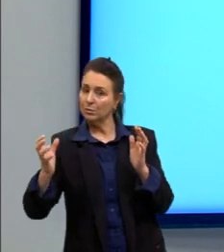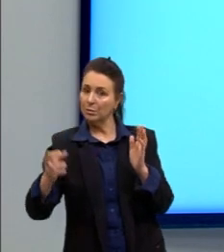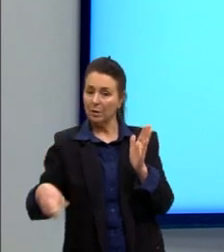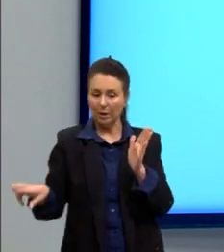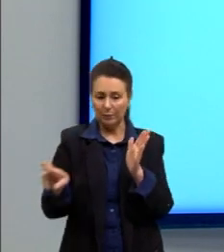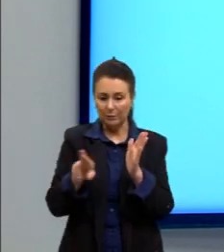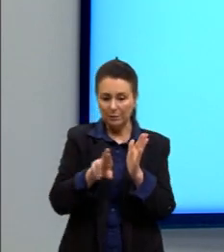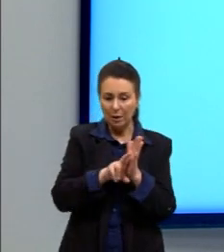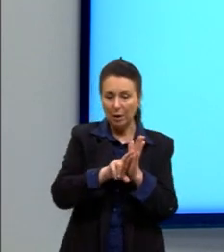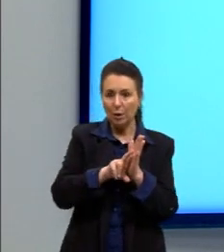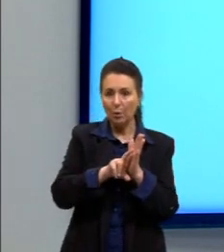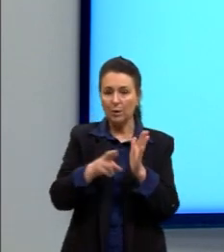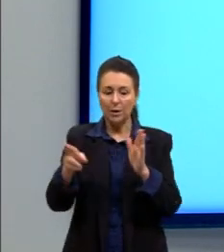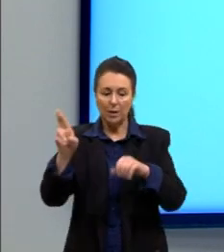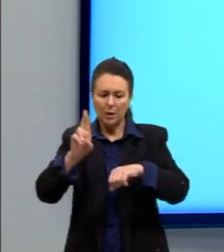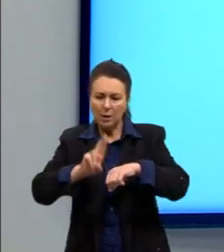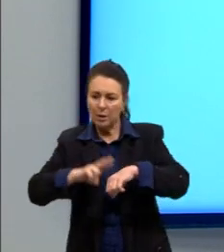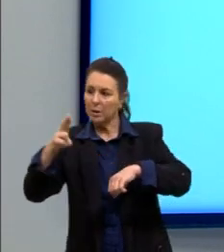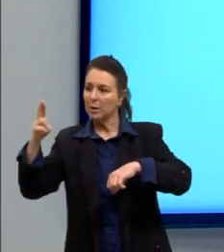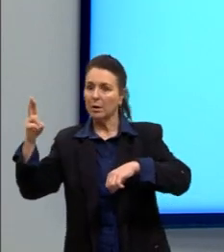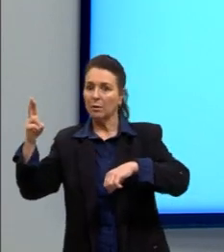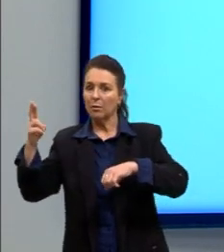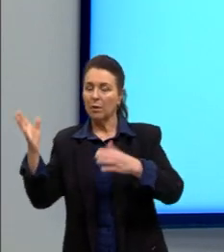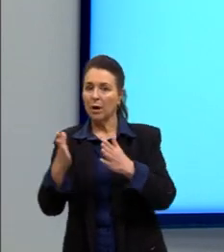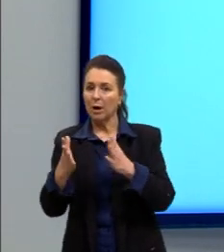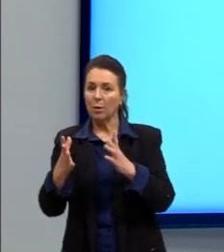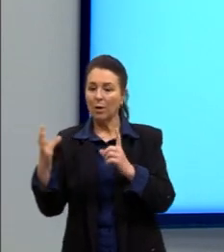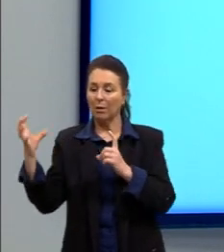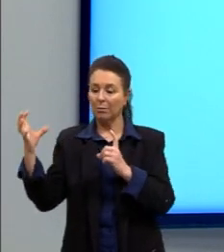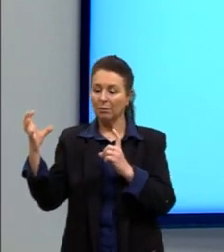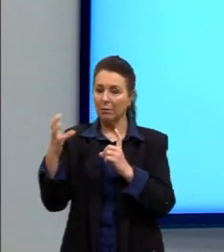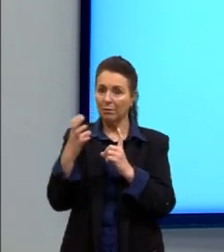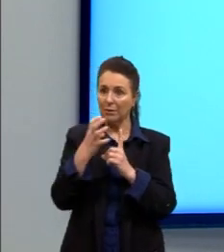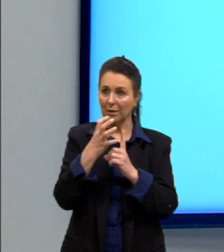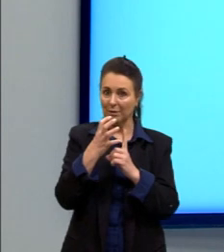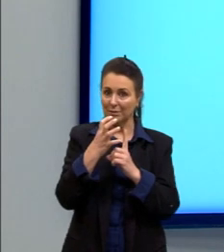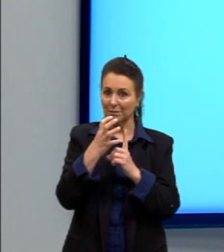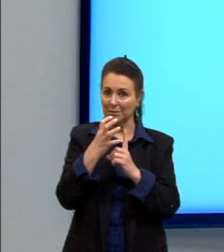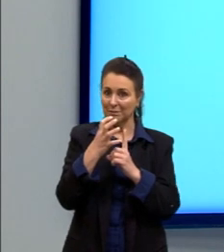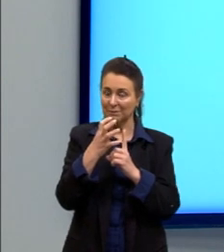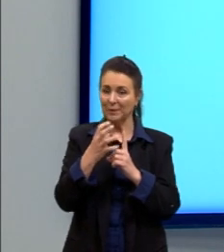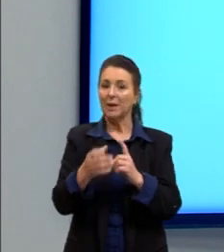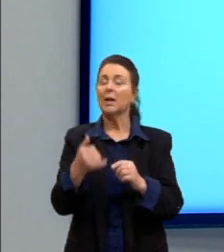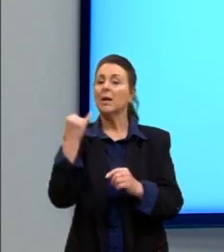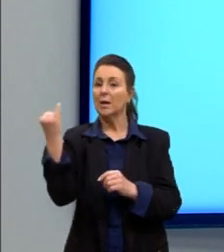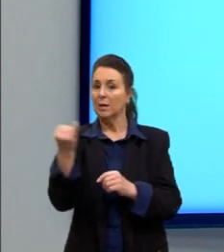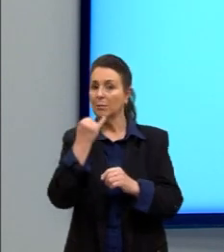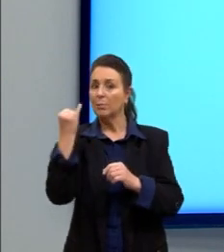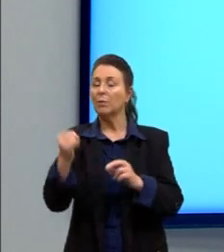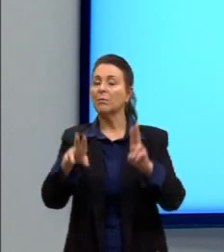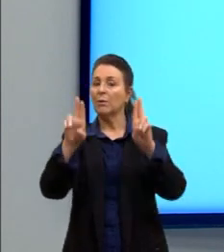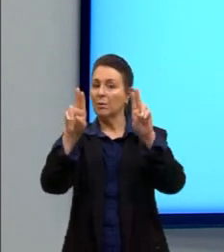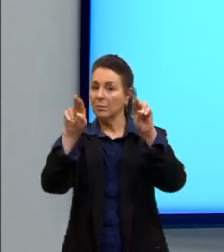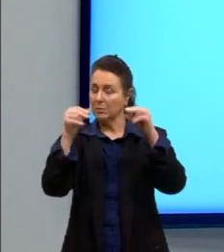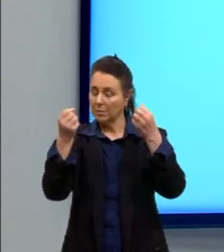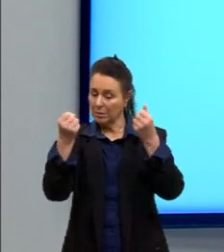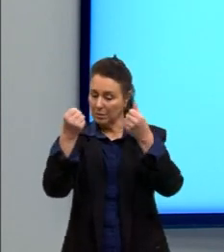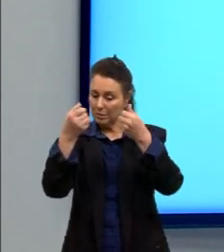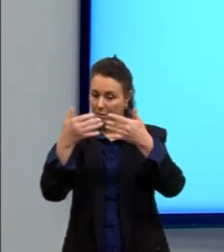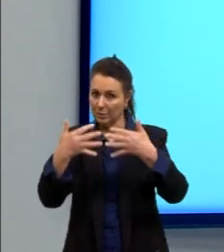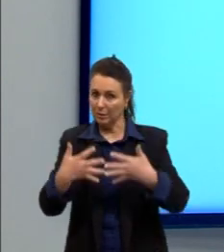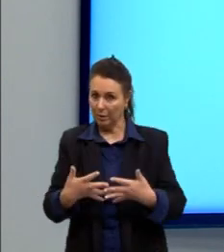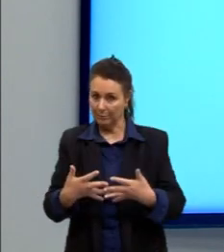refração, e agora vamos falar de interferência de ondas. Importante frisar aqui que a interferência de ondas,